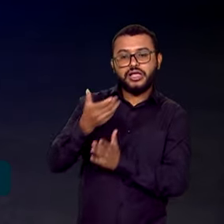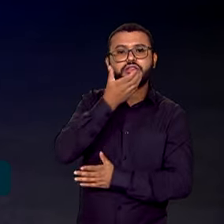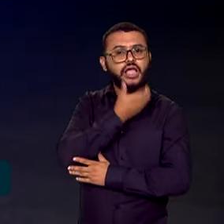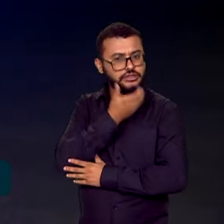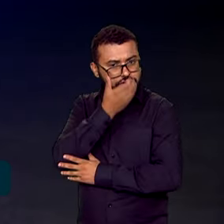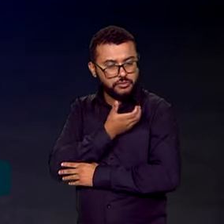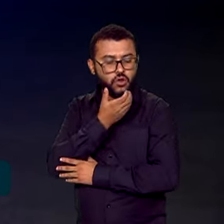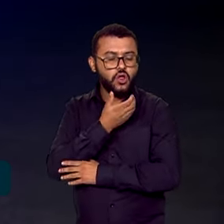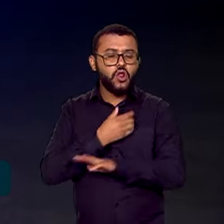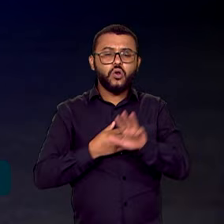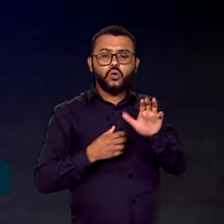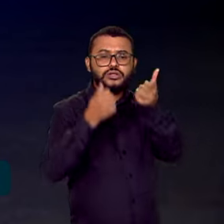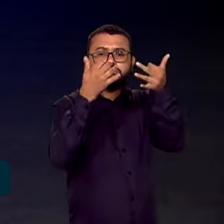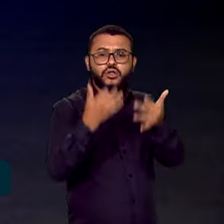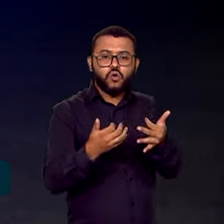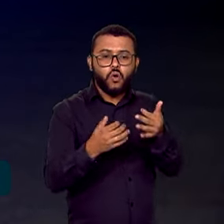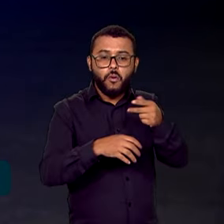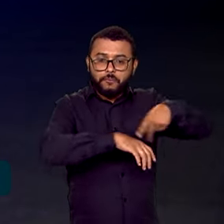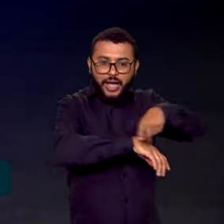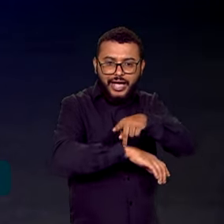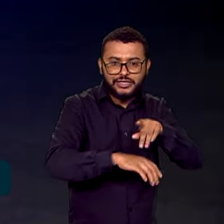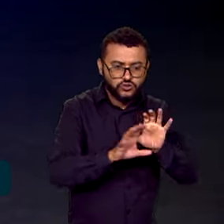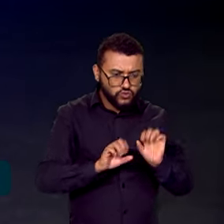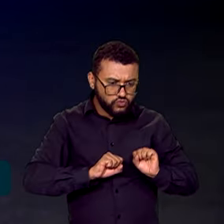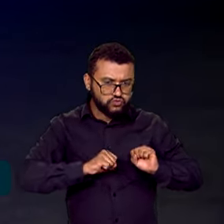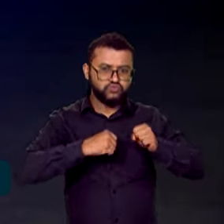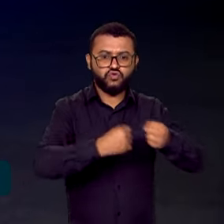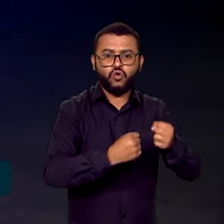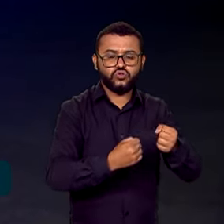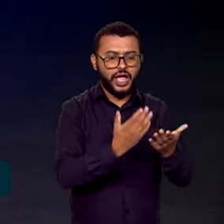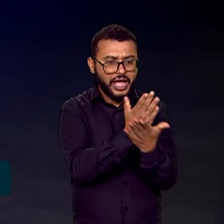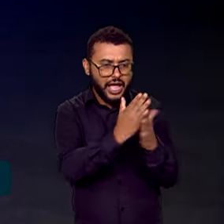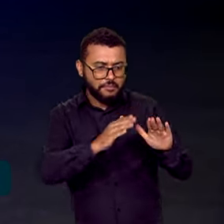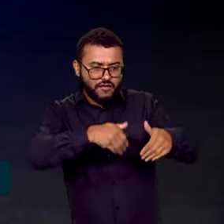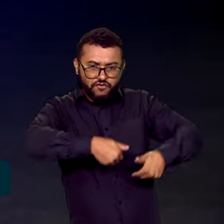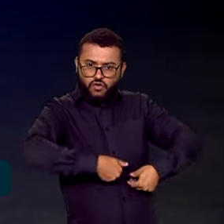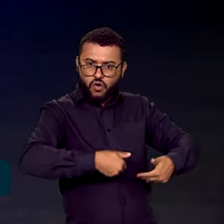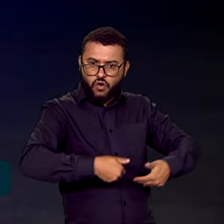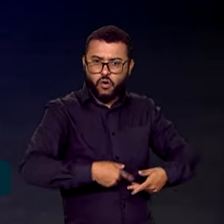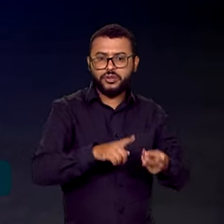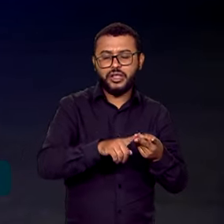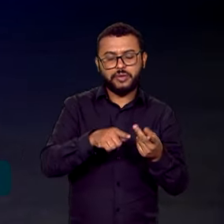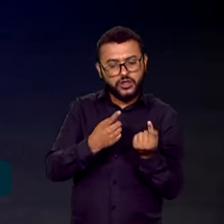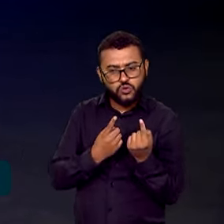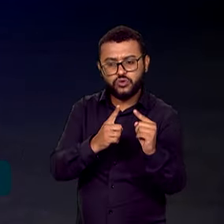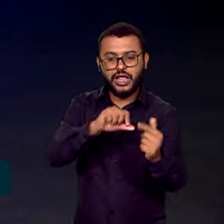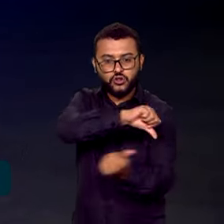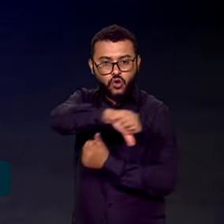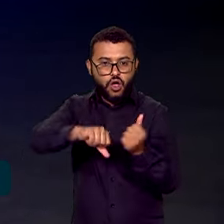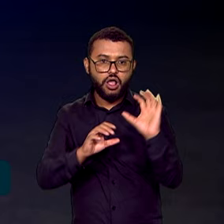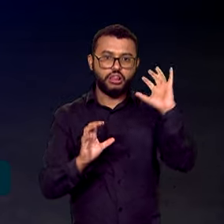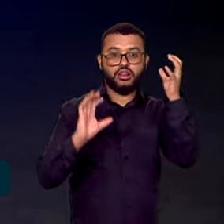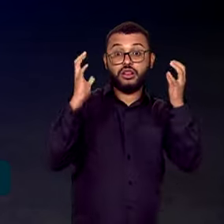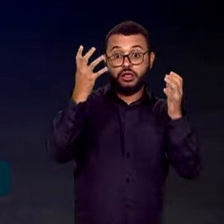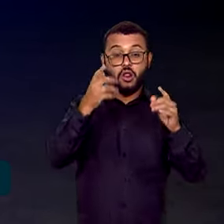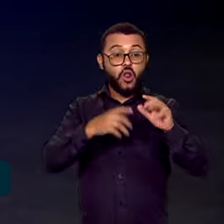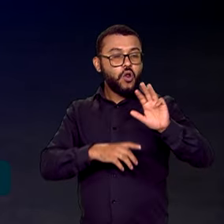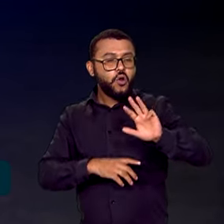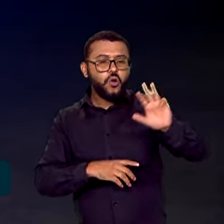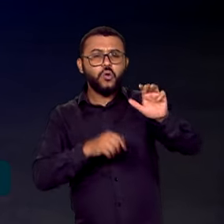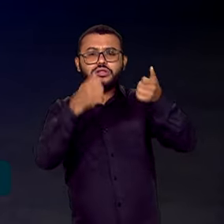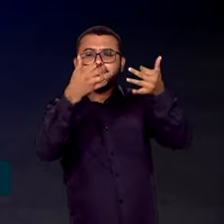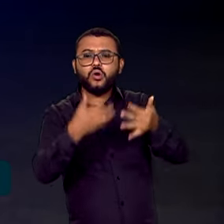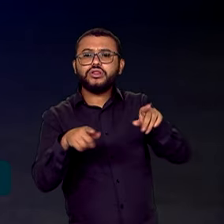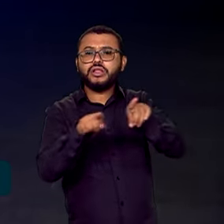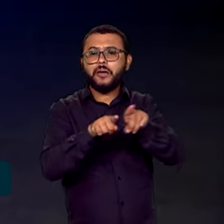ressaltou que o país se dedicará a medidas de combate à fome e ao enfrentamento da mudança do clima. Disse ainda